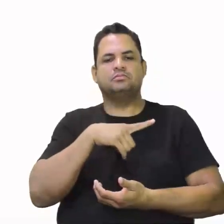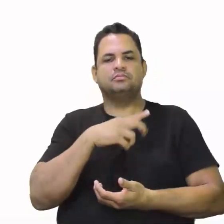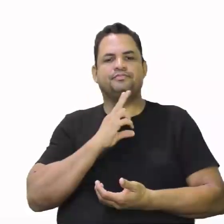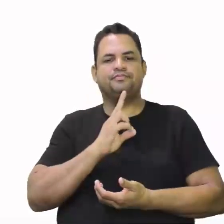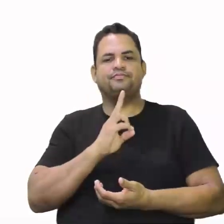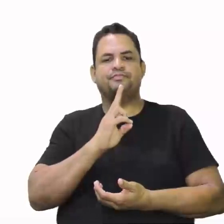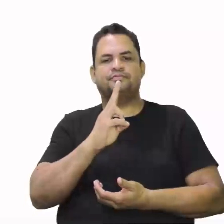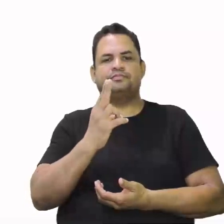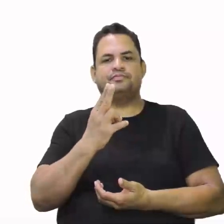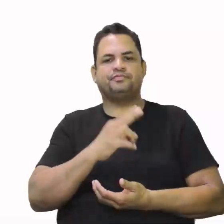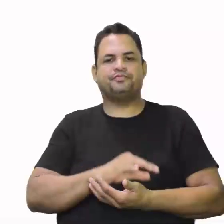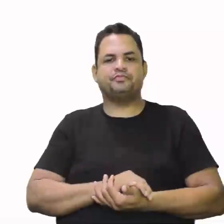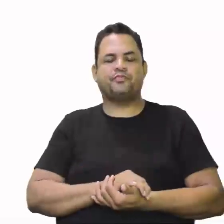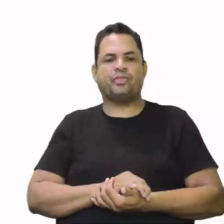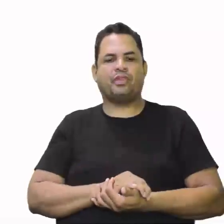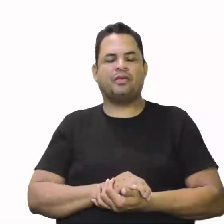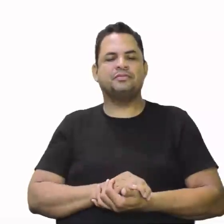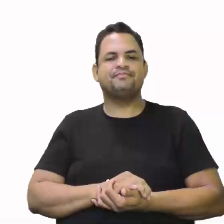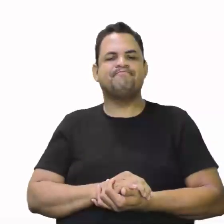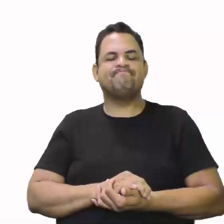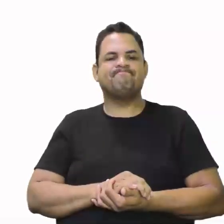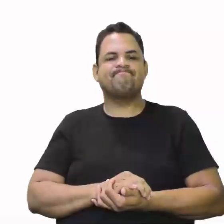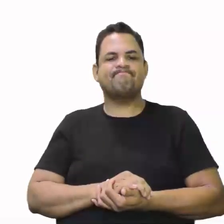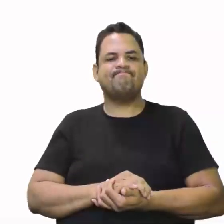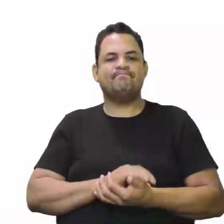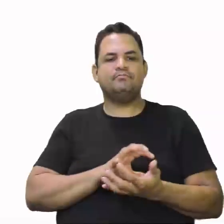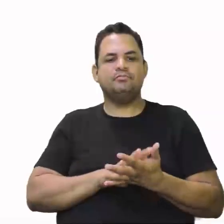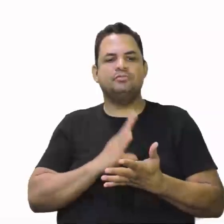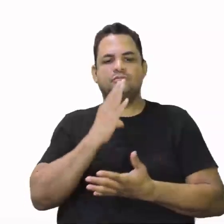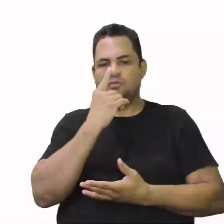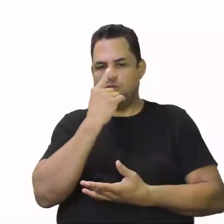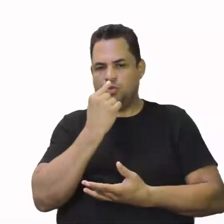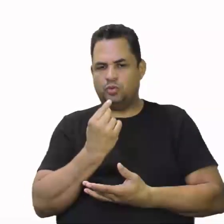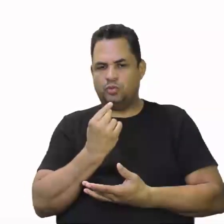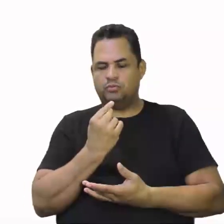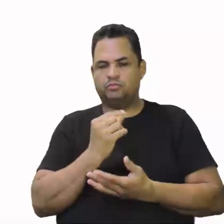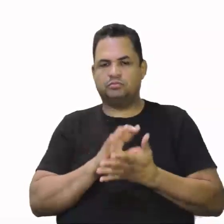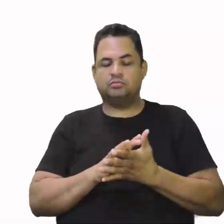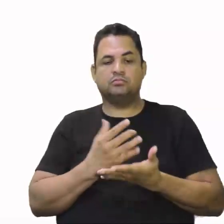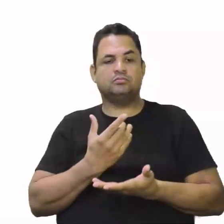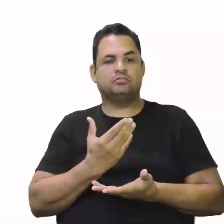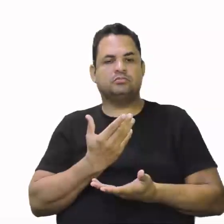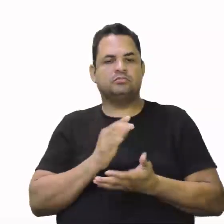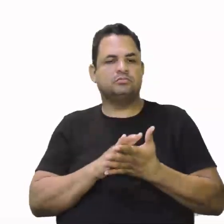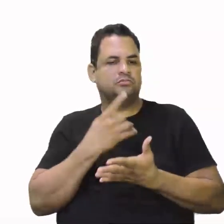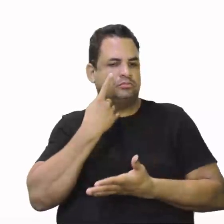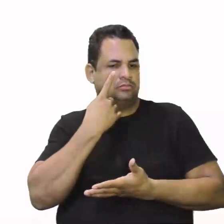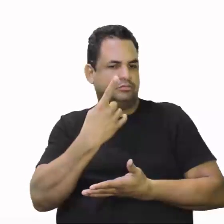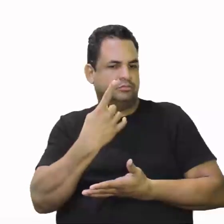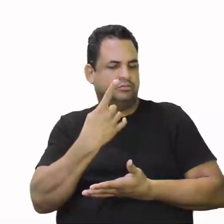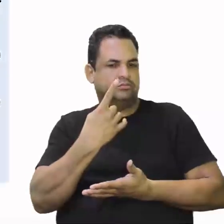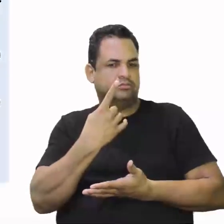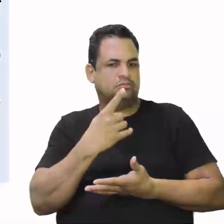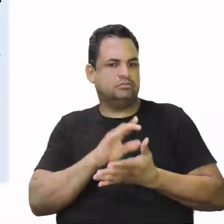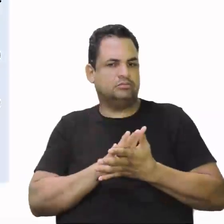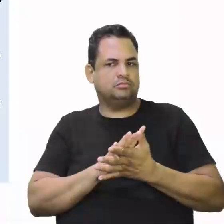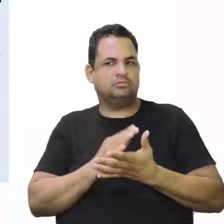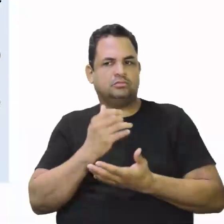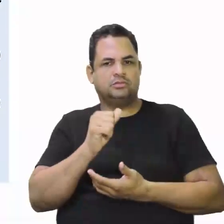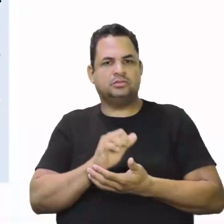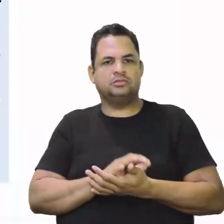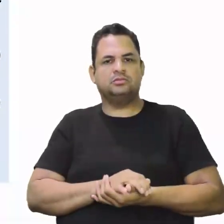um processo de Colombo, vendo essa questão das Índias.